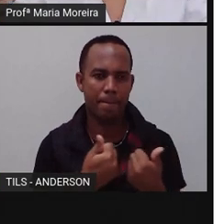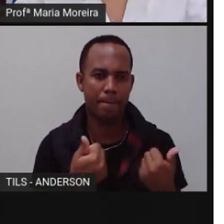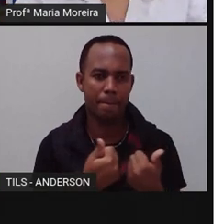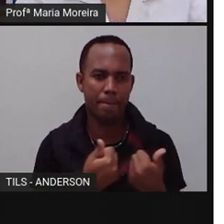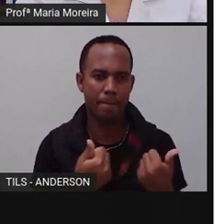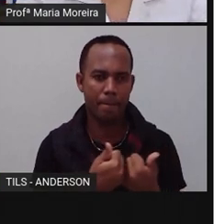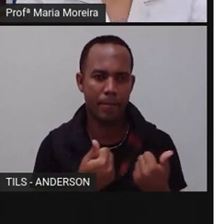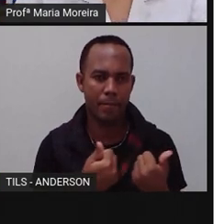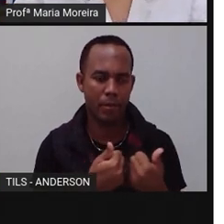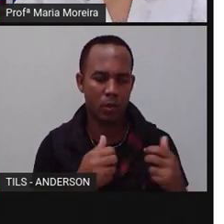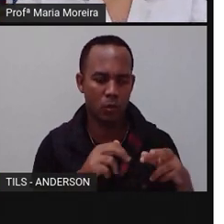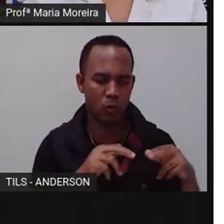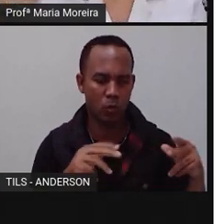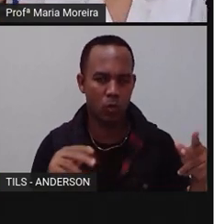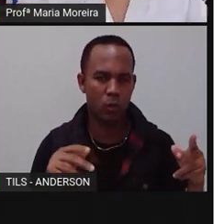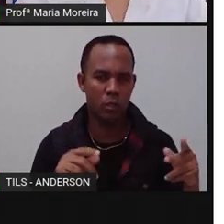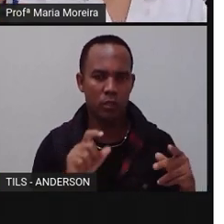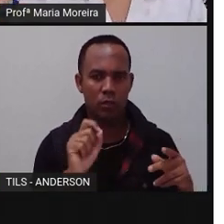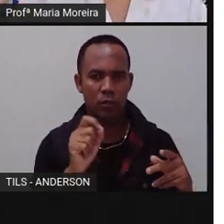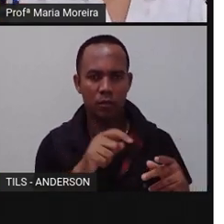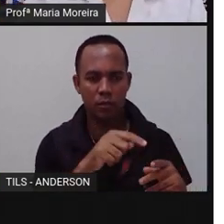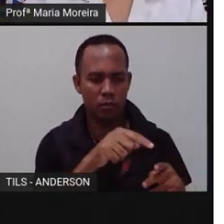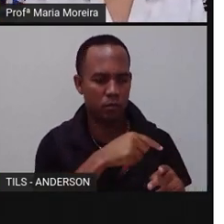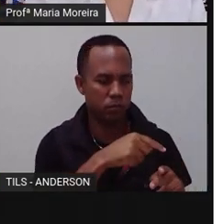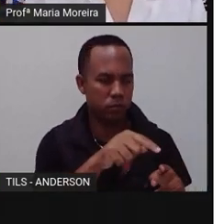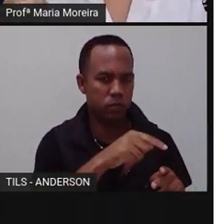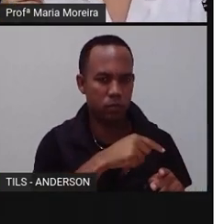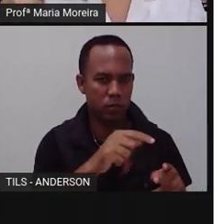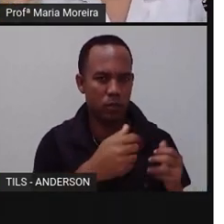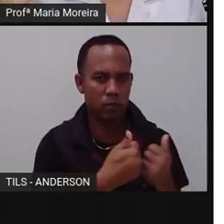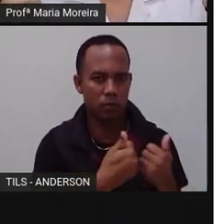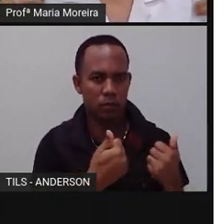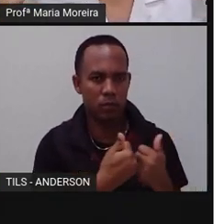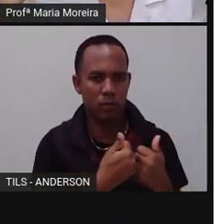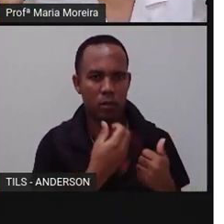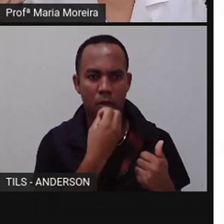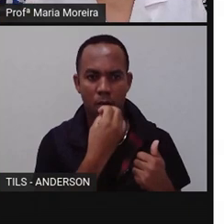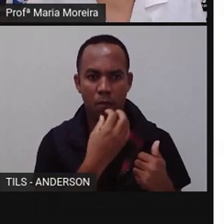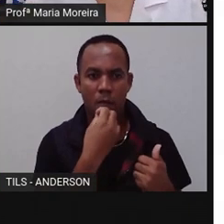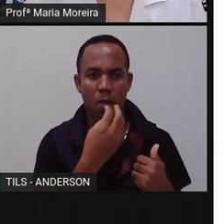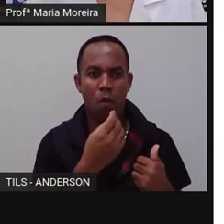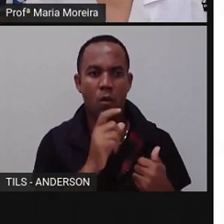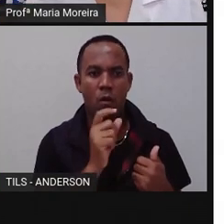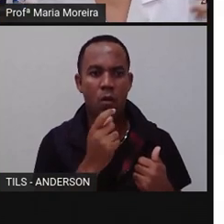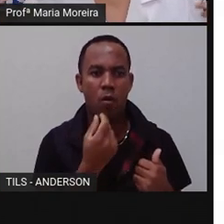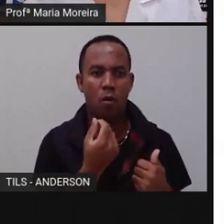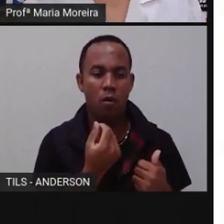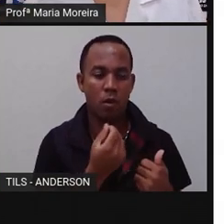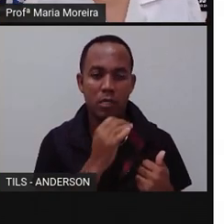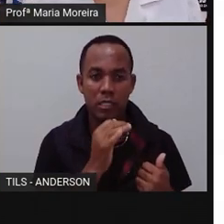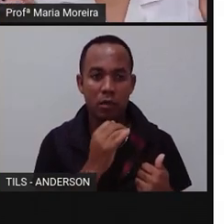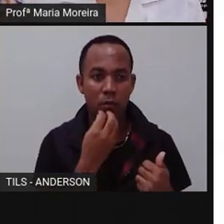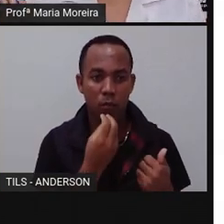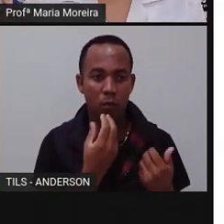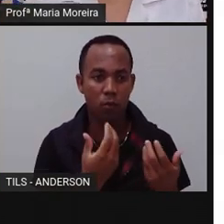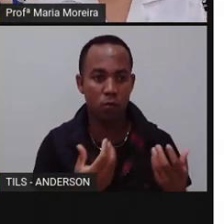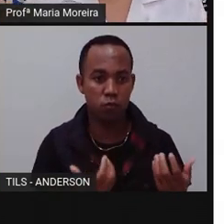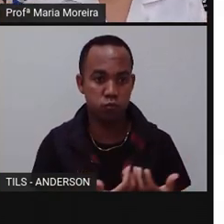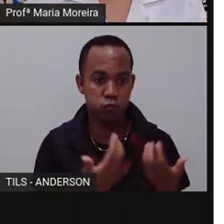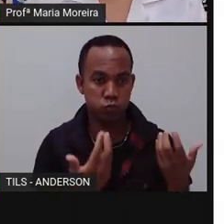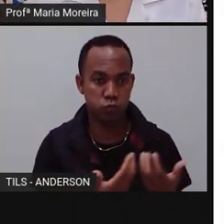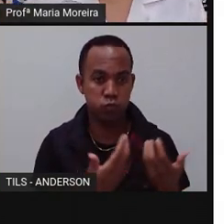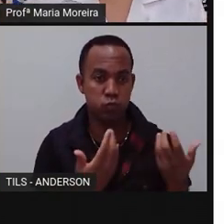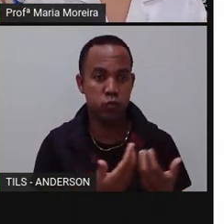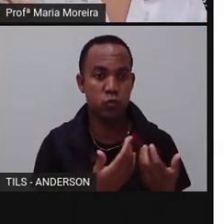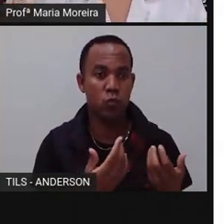de matéria orgânica, que torna essas margens do rio, um solo muito rico. E por ser um solo muito rico, lembra da atividade